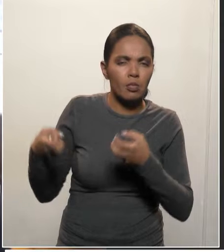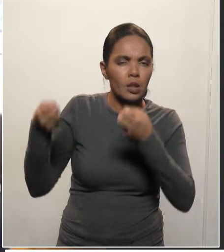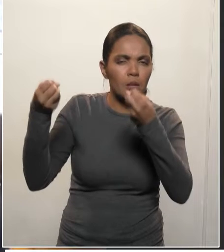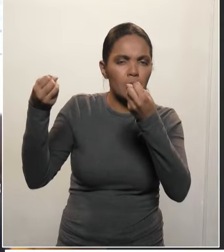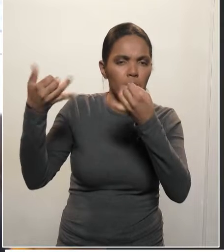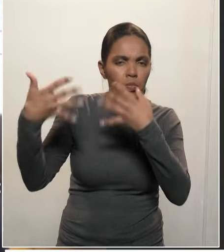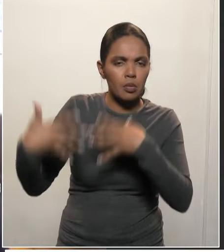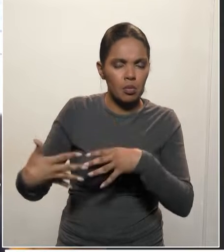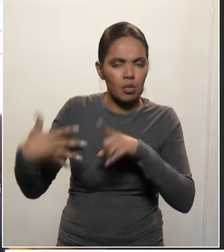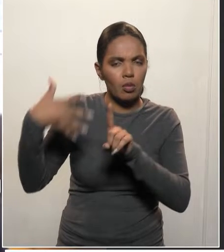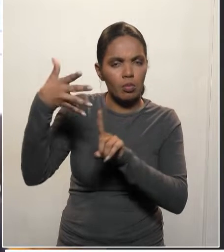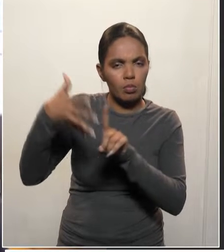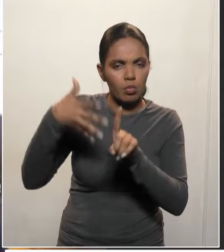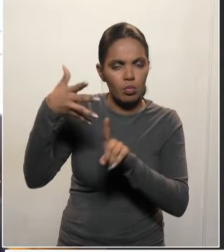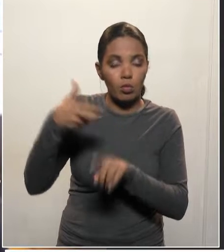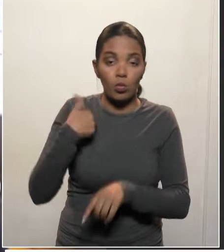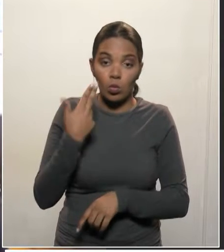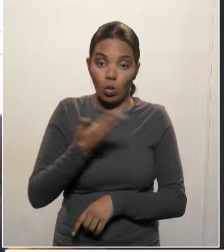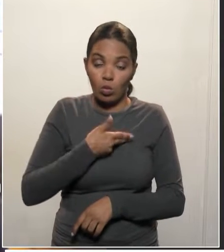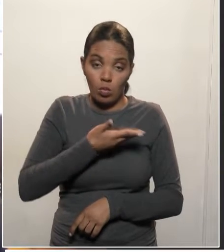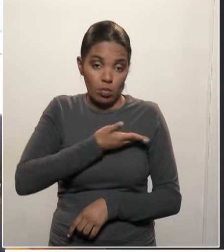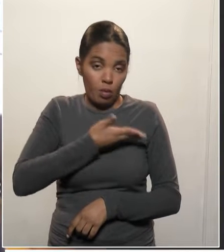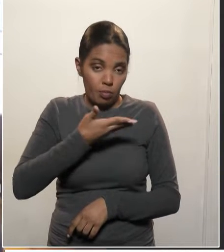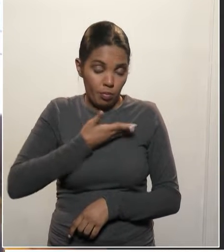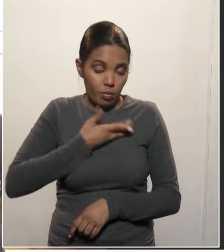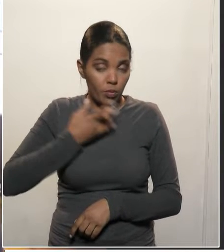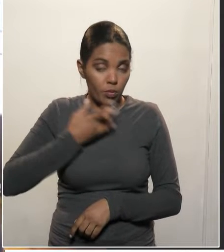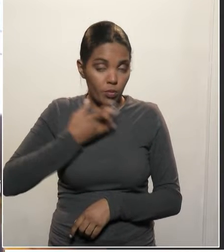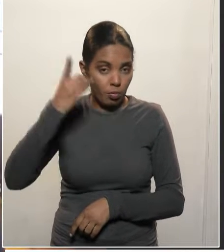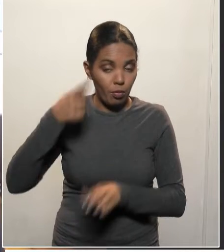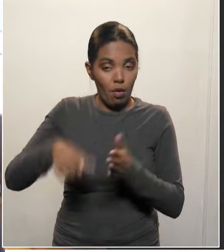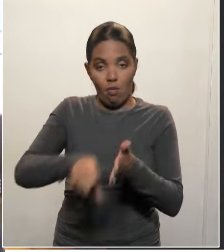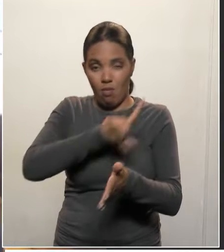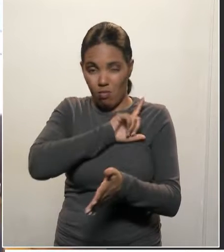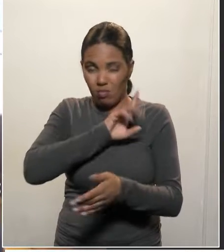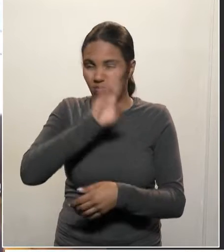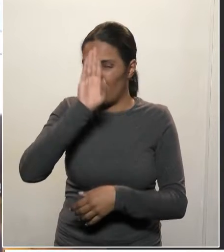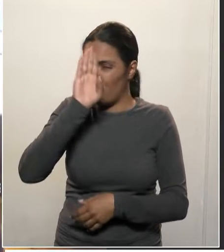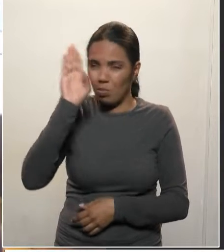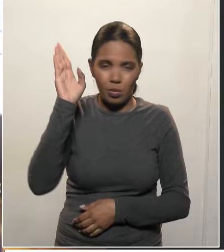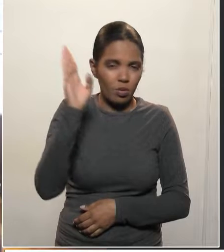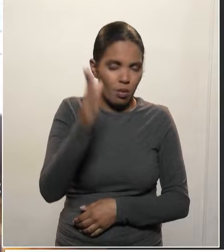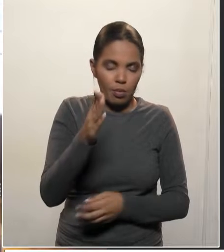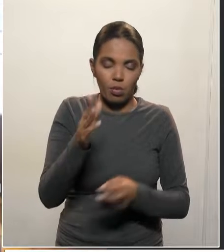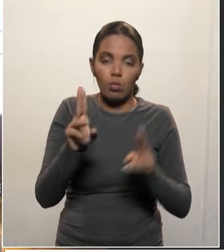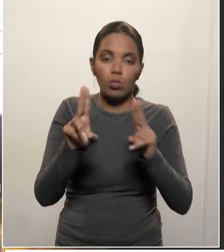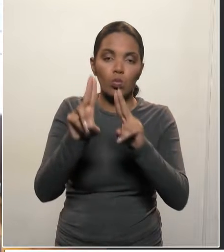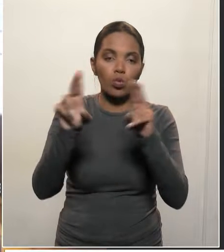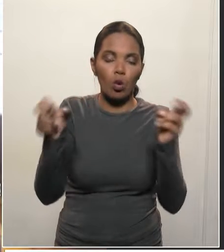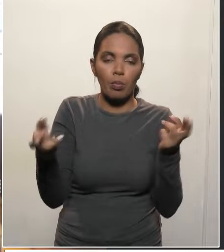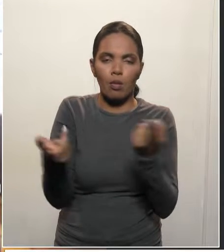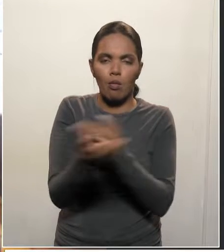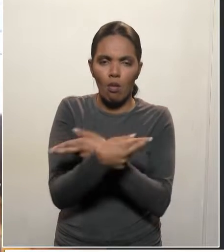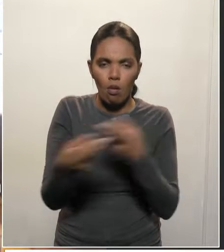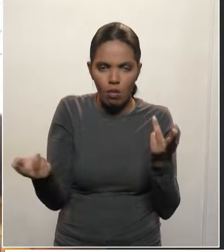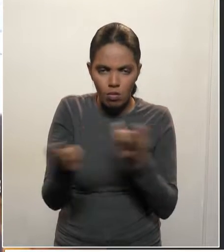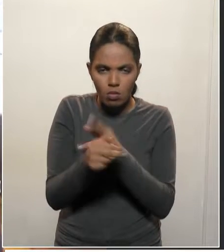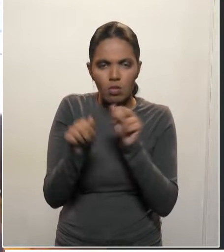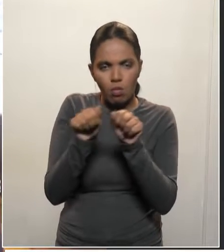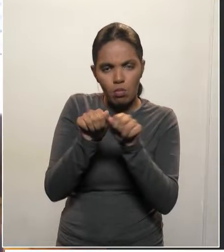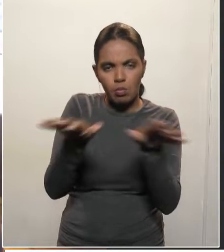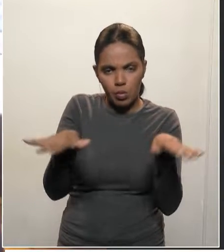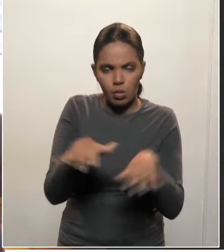dos colegas que nos antecederam, principalmente relacionada à questão da pandemia